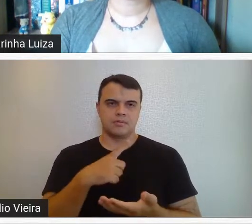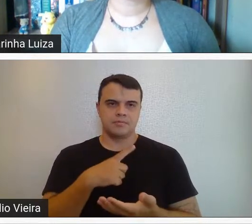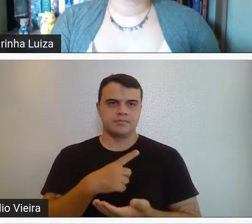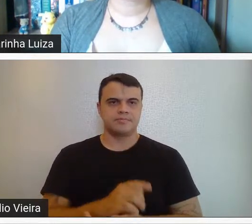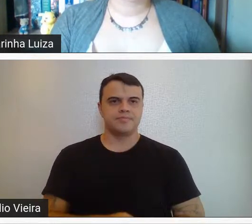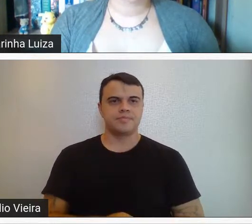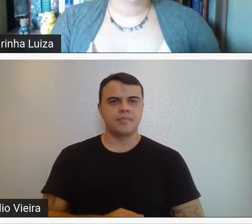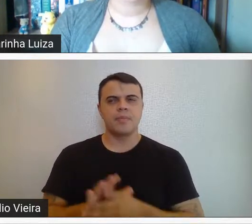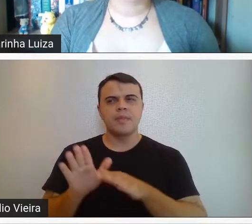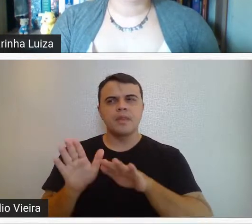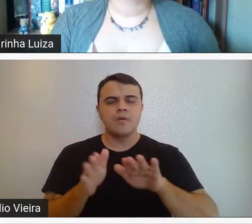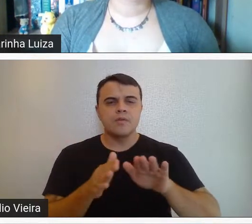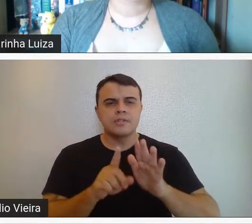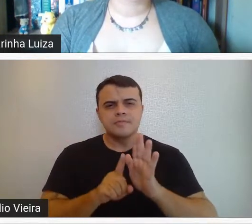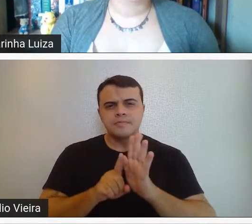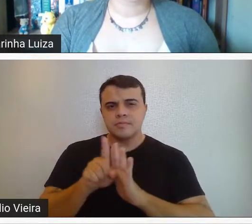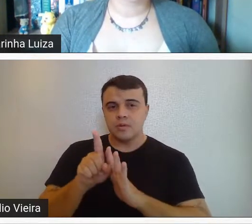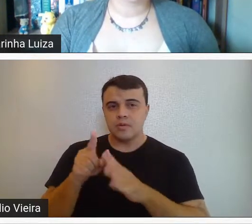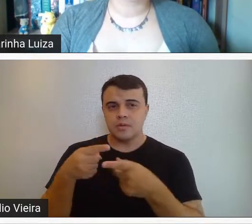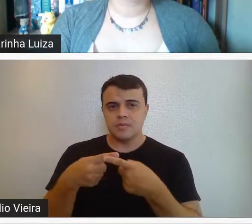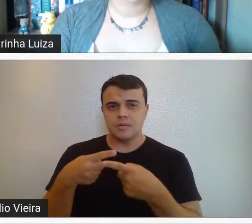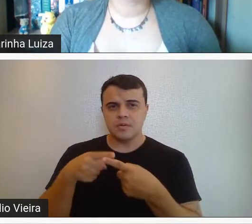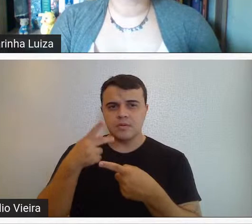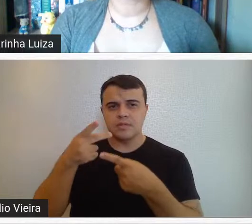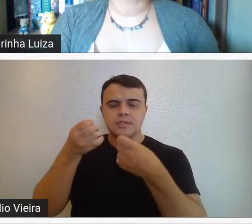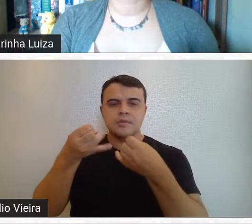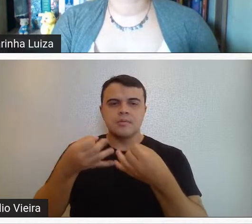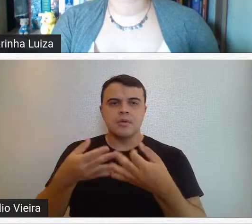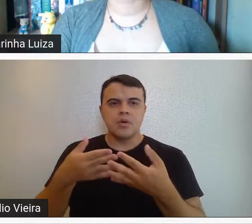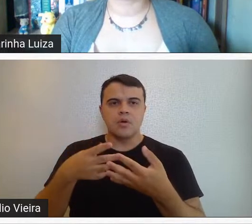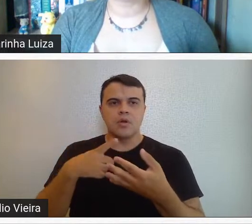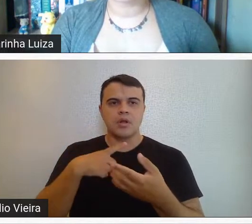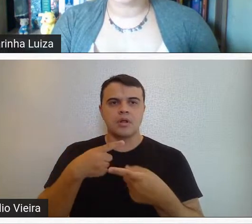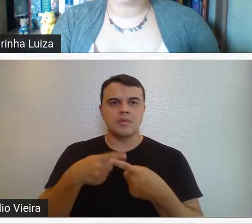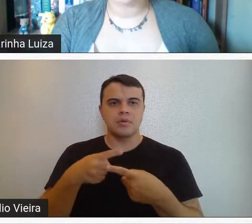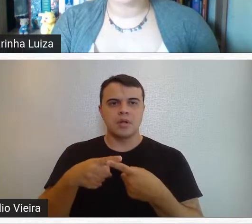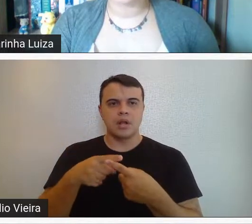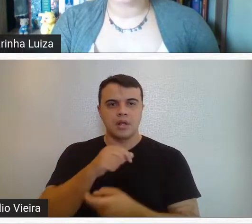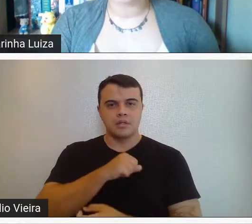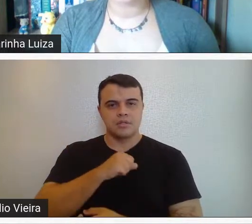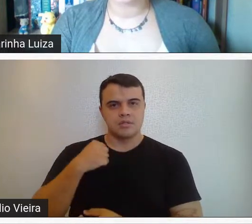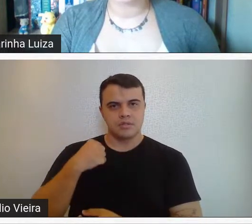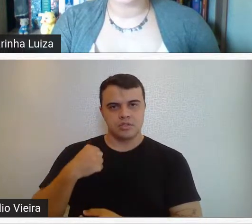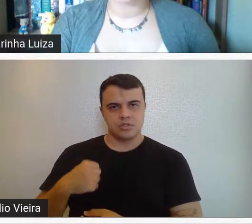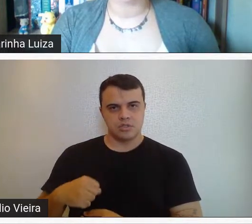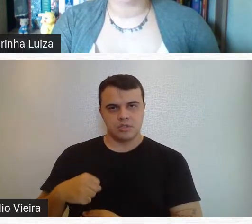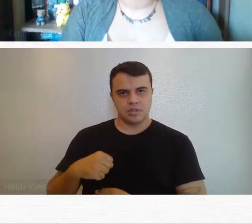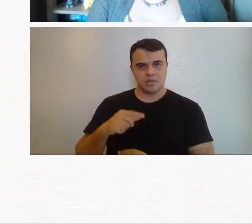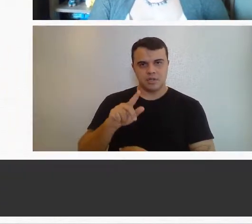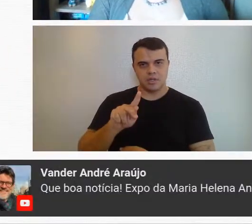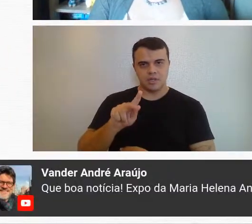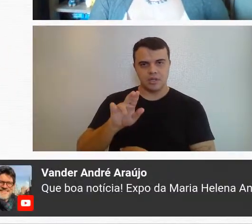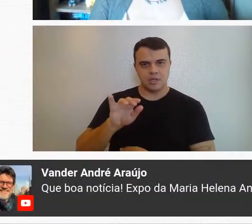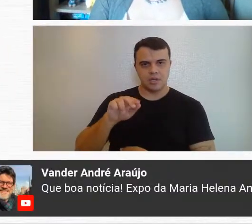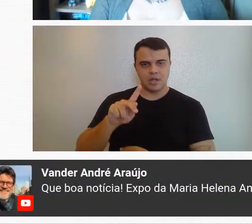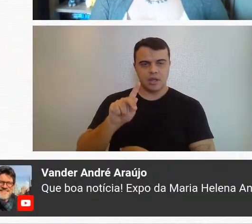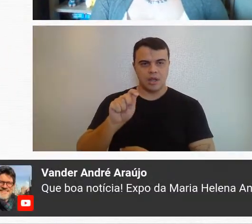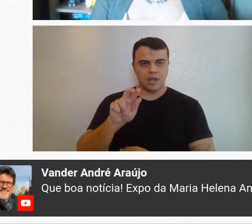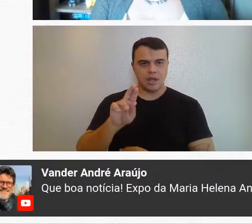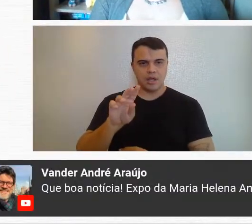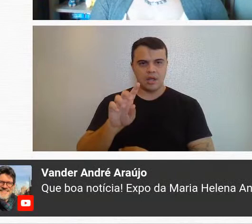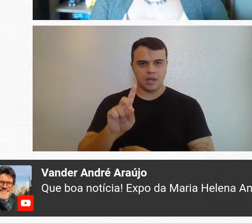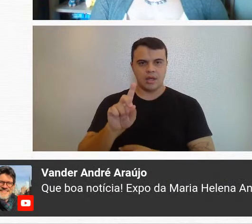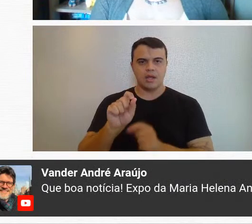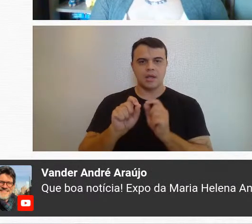Você comentou, Marília, sobre a influência da China nas obras de Guignard, nos